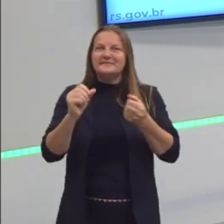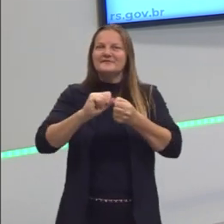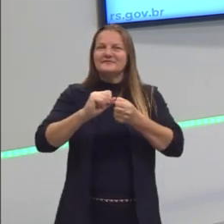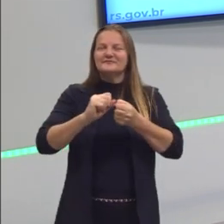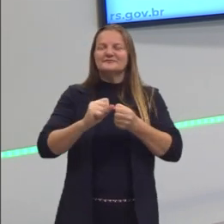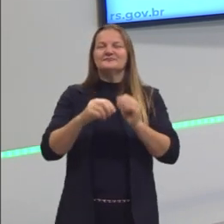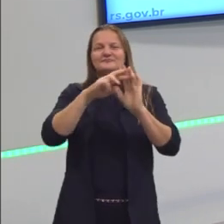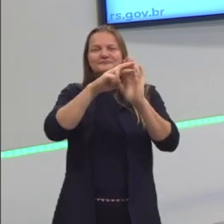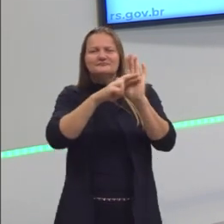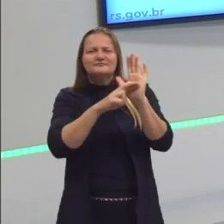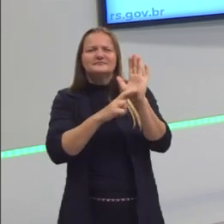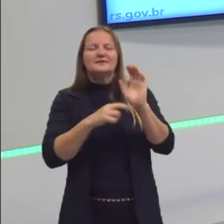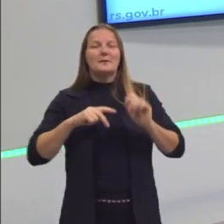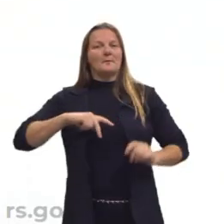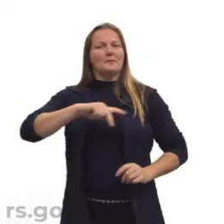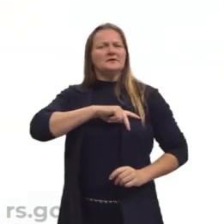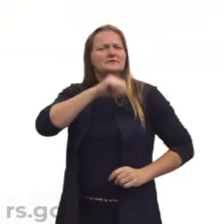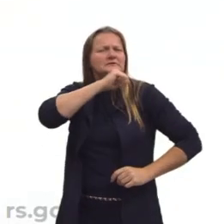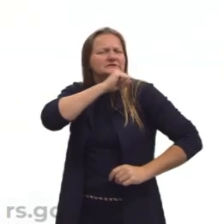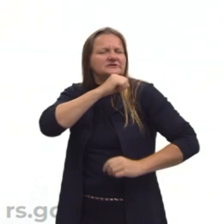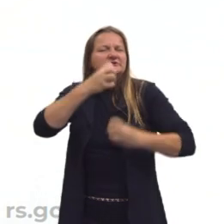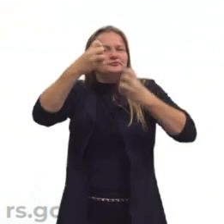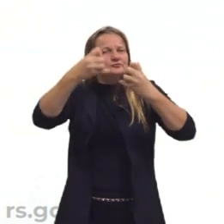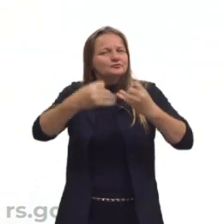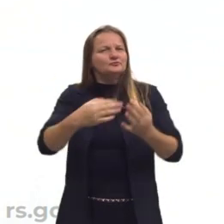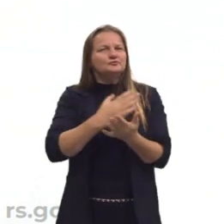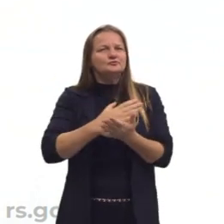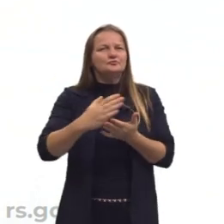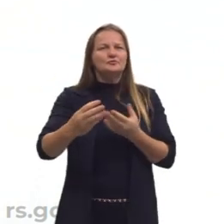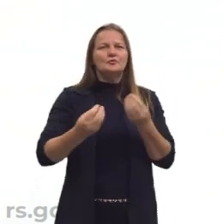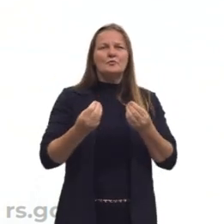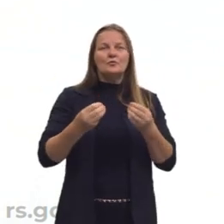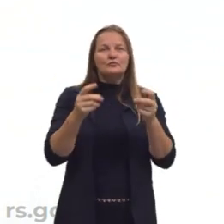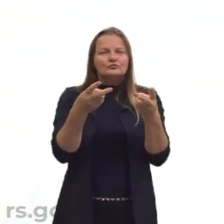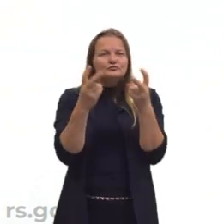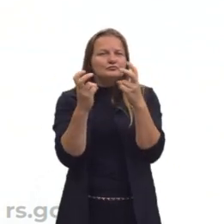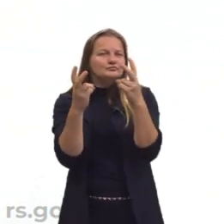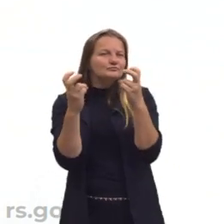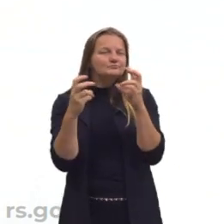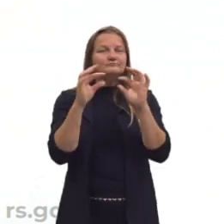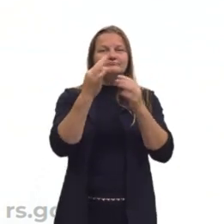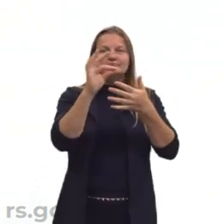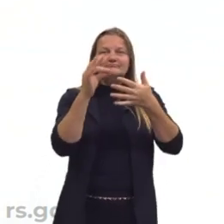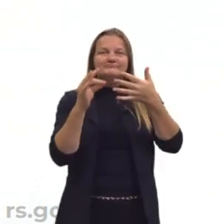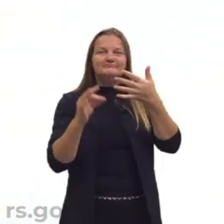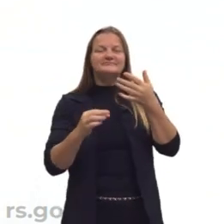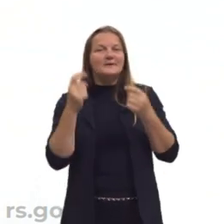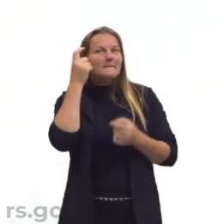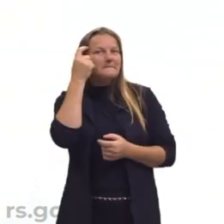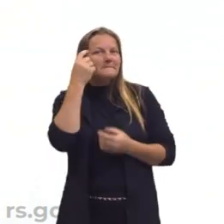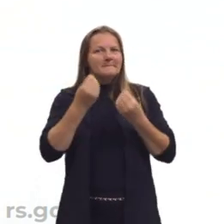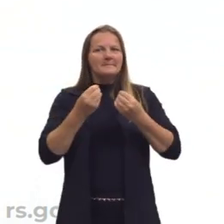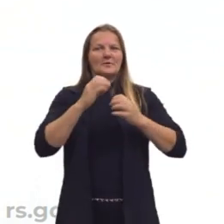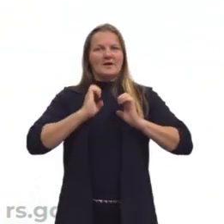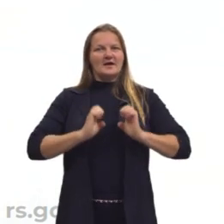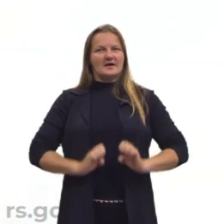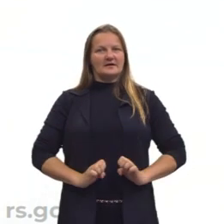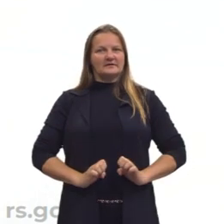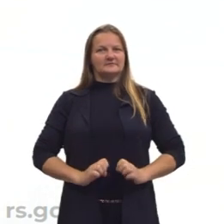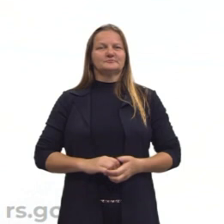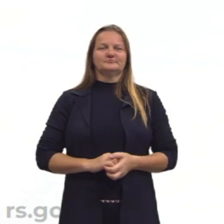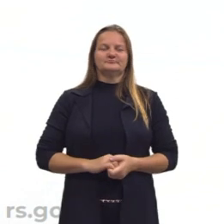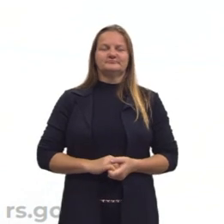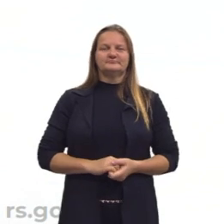populações antigas começam a distinguir, e começam a refletir sobre a questão da